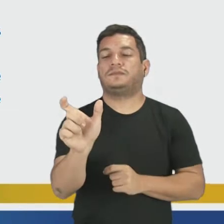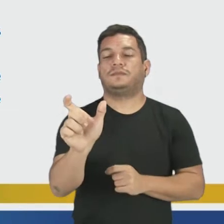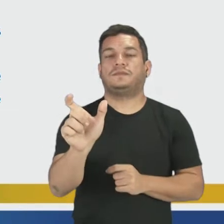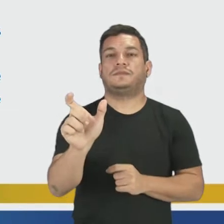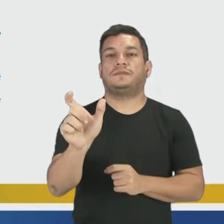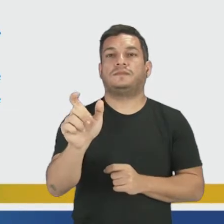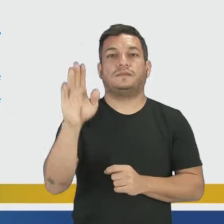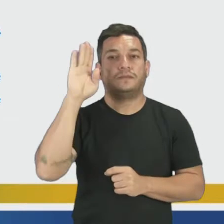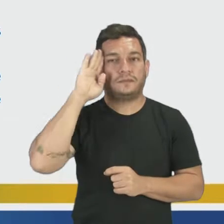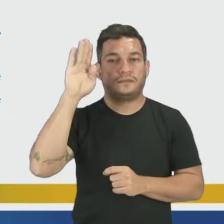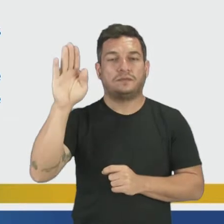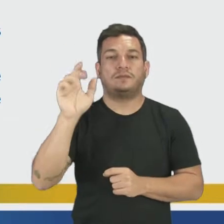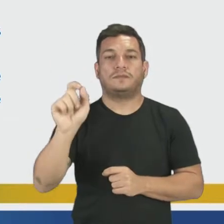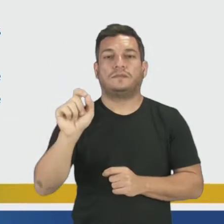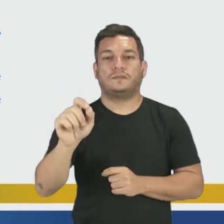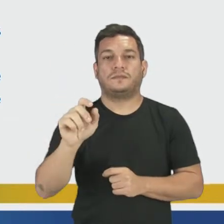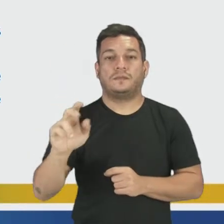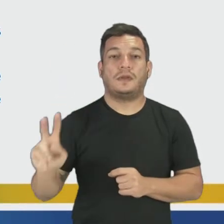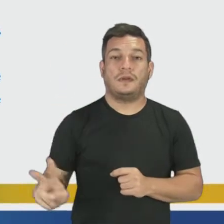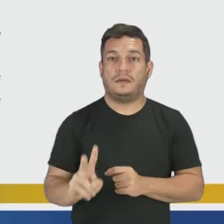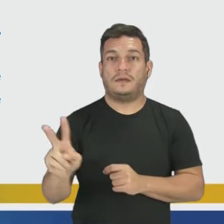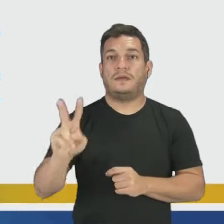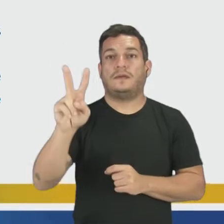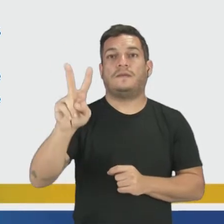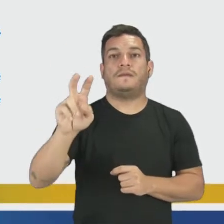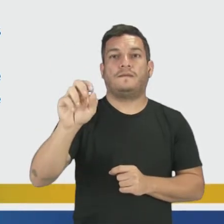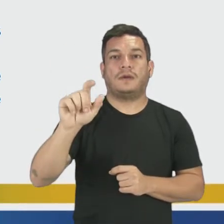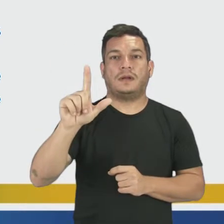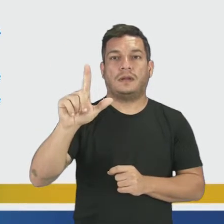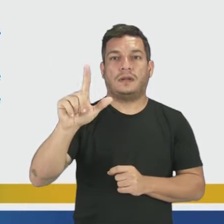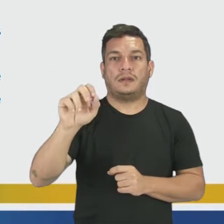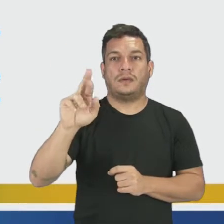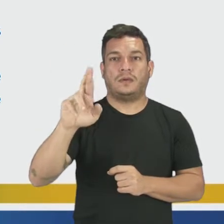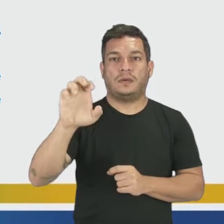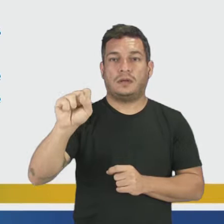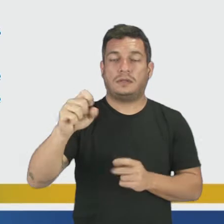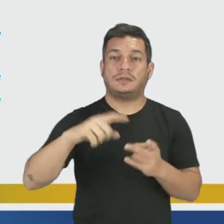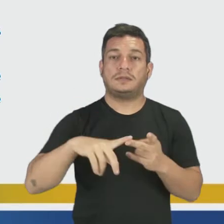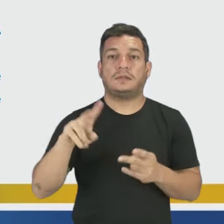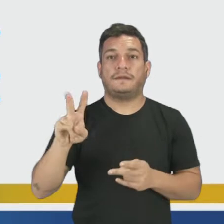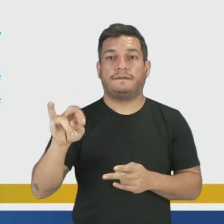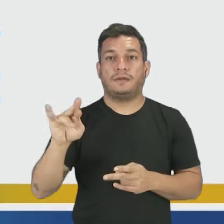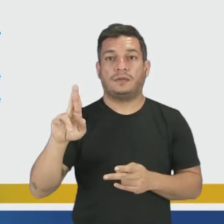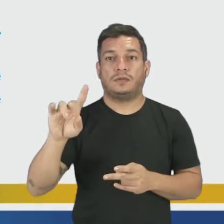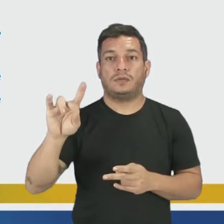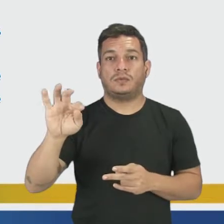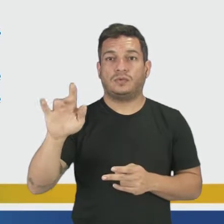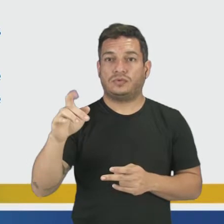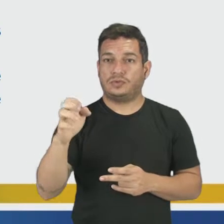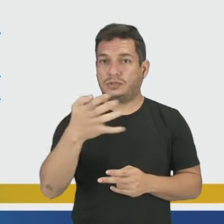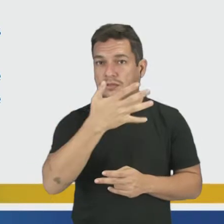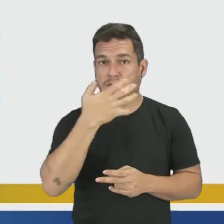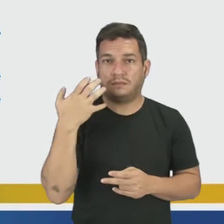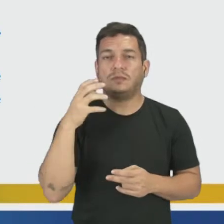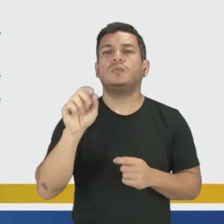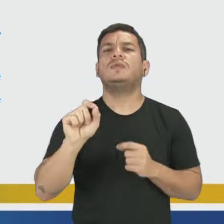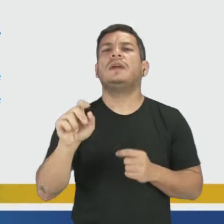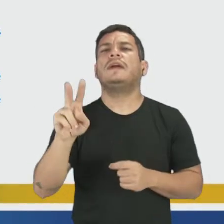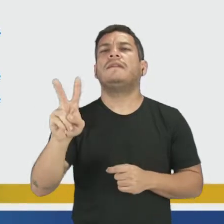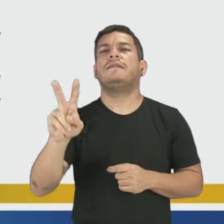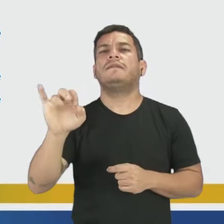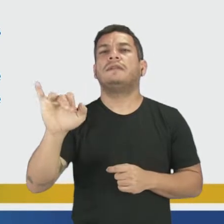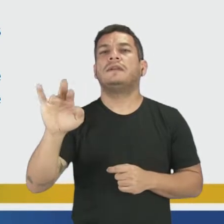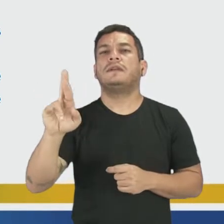-chave principal, que são valores e virtudes, vamos começando a entender o que é é virtude.